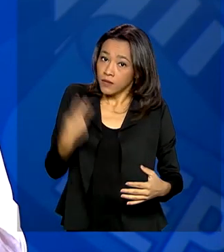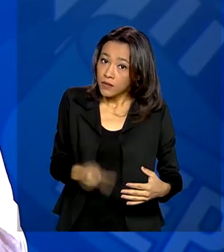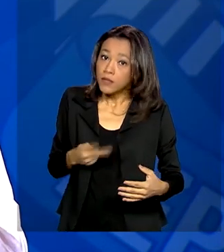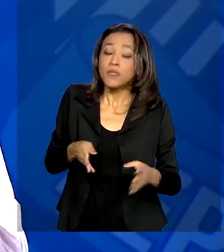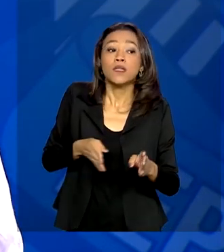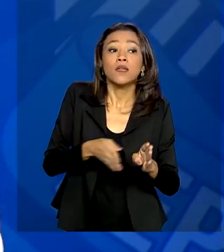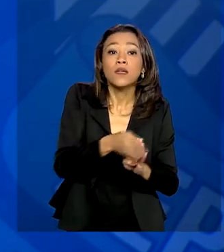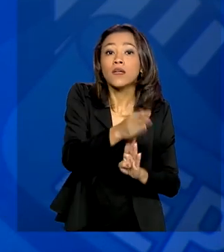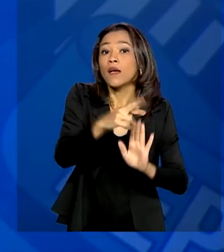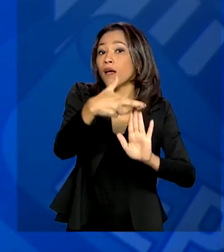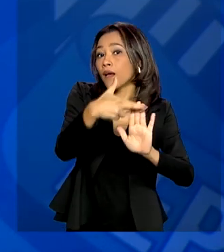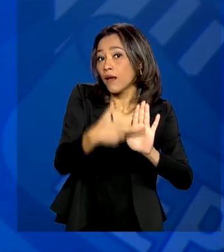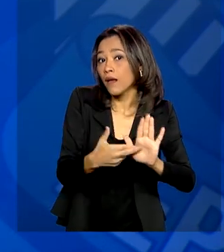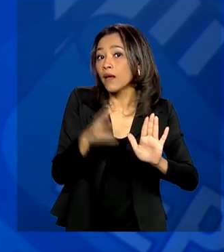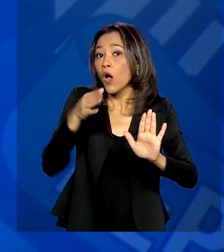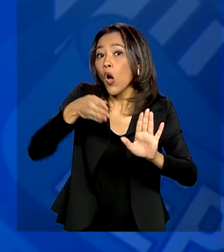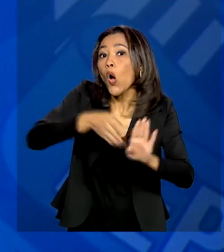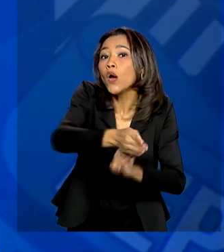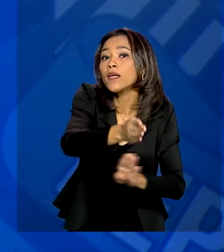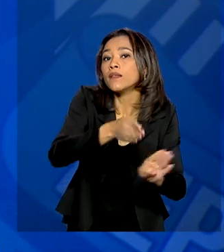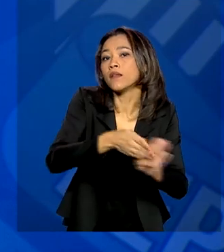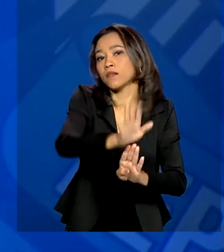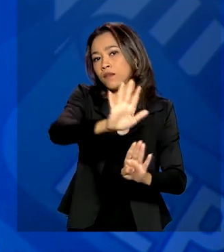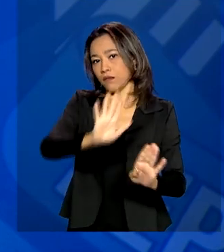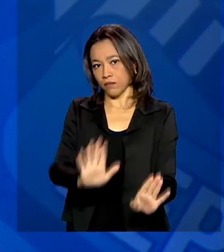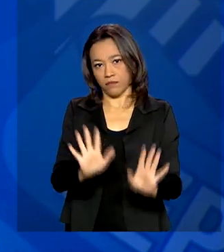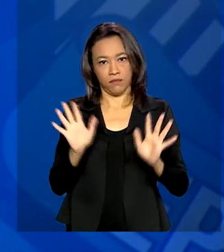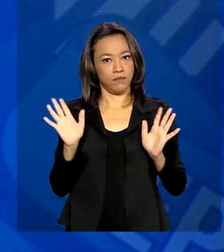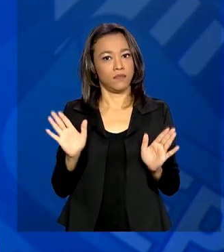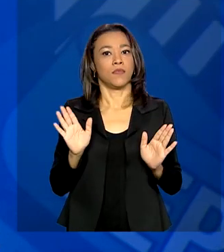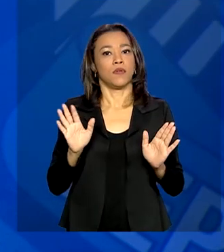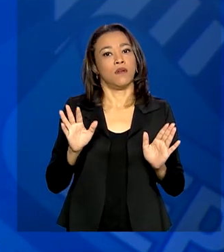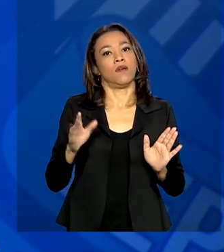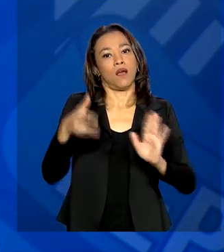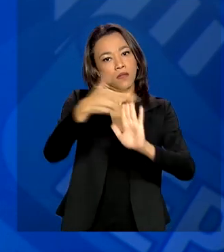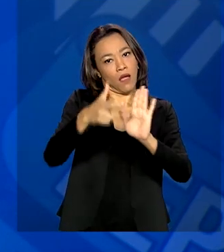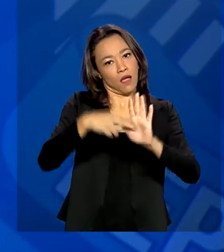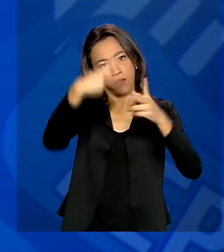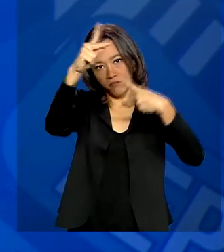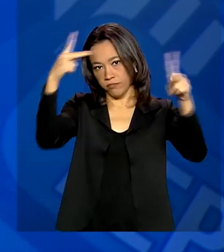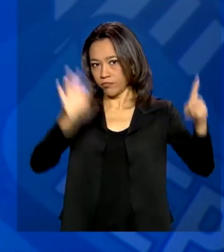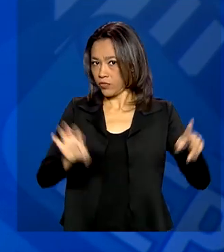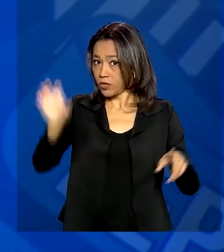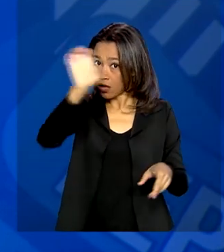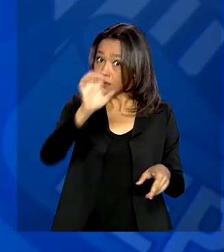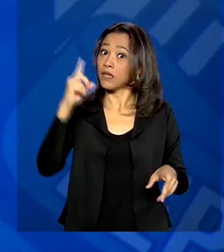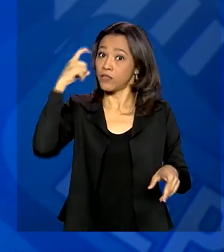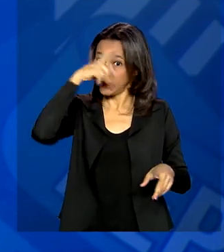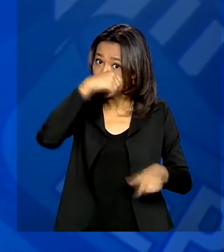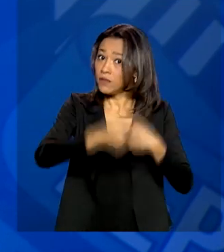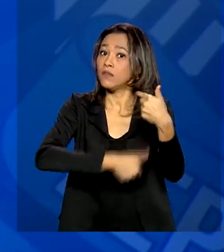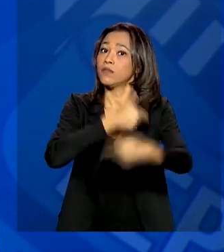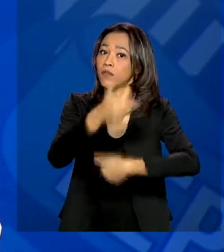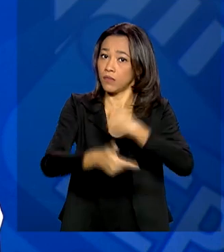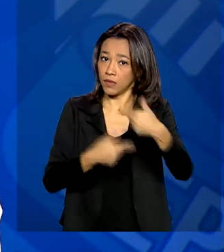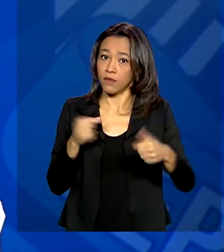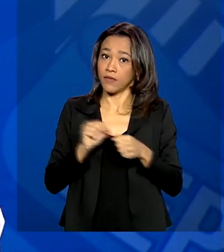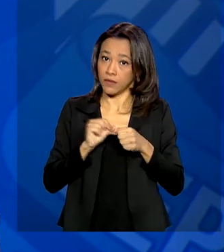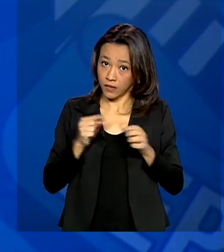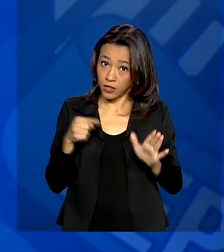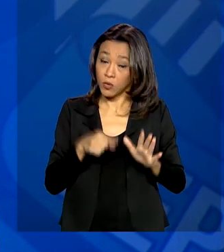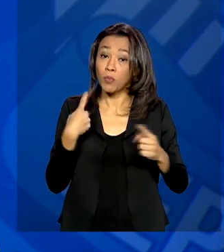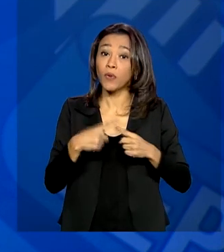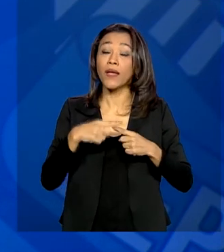eles critérios, que é nesse sentido que a gente deu, que é algo que a gente vem trabalhando e é difícil fazer isso, porque cada